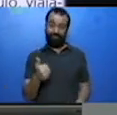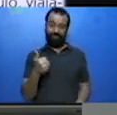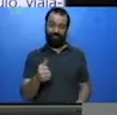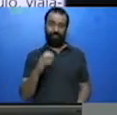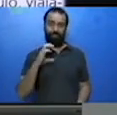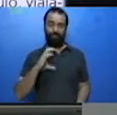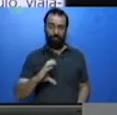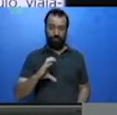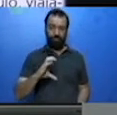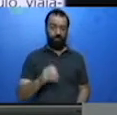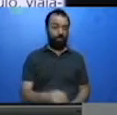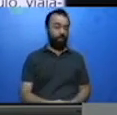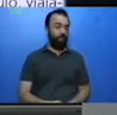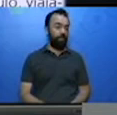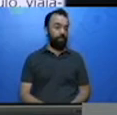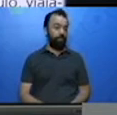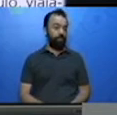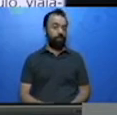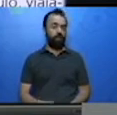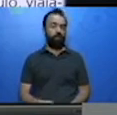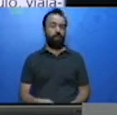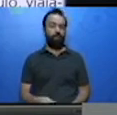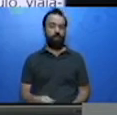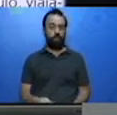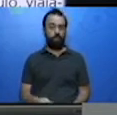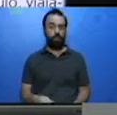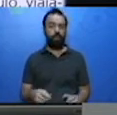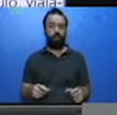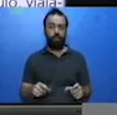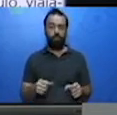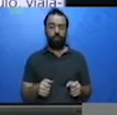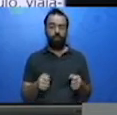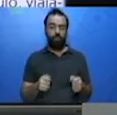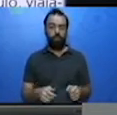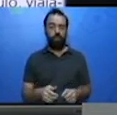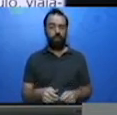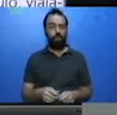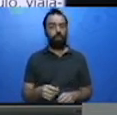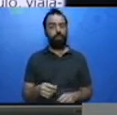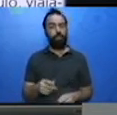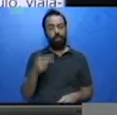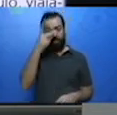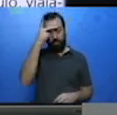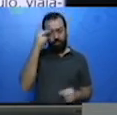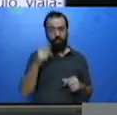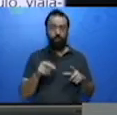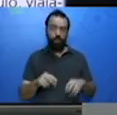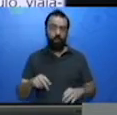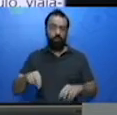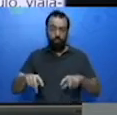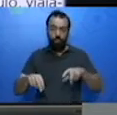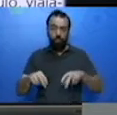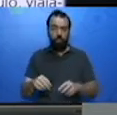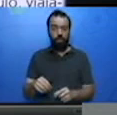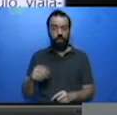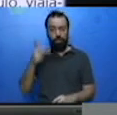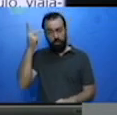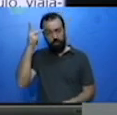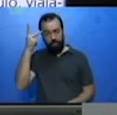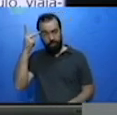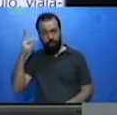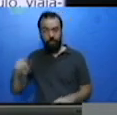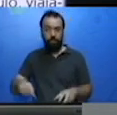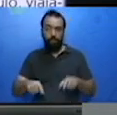C aí. Os bandeirantes organizavam expedições que saíam da Vila de São Paulo, viajavam